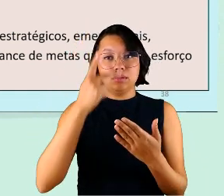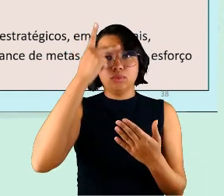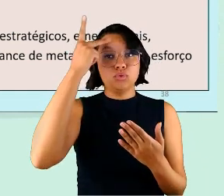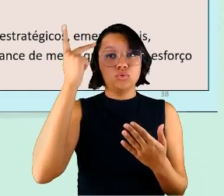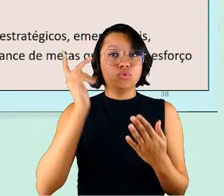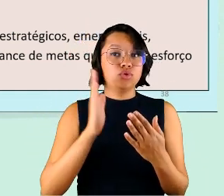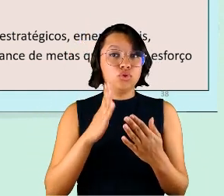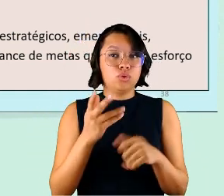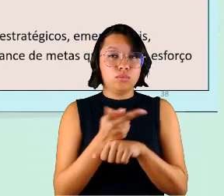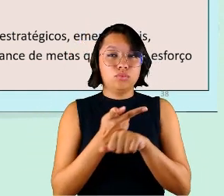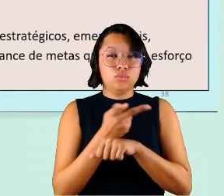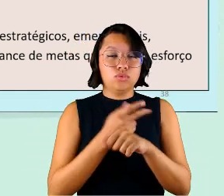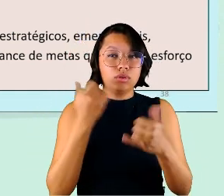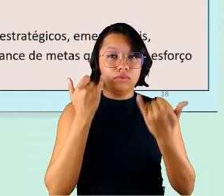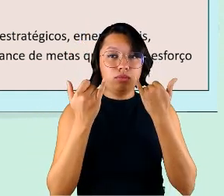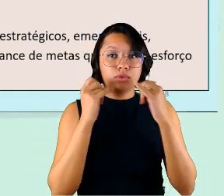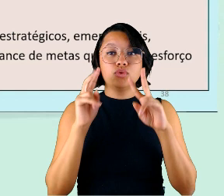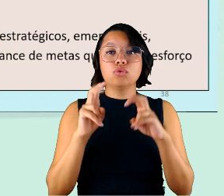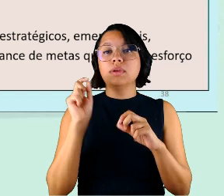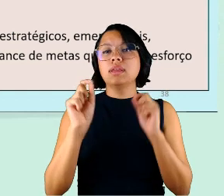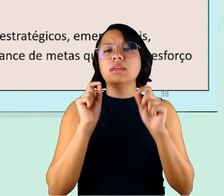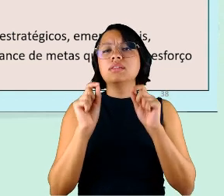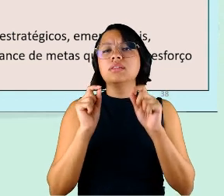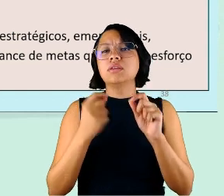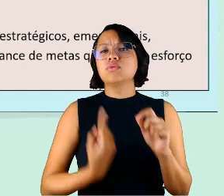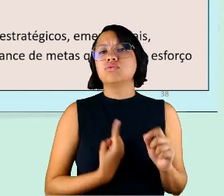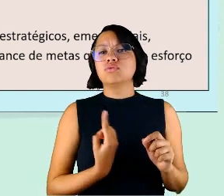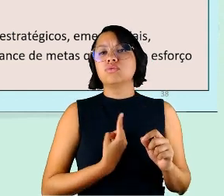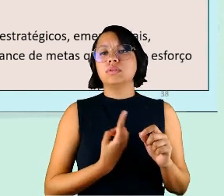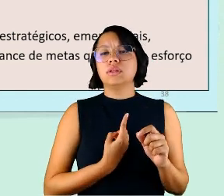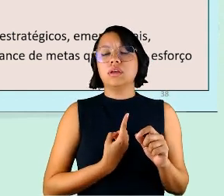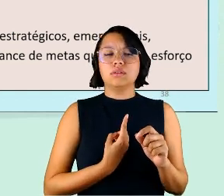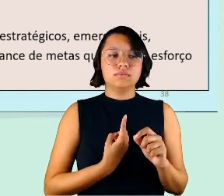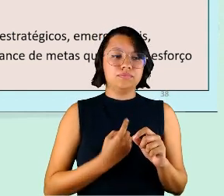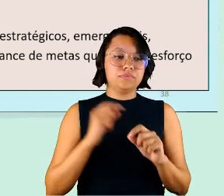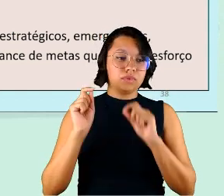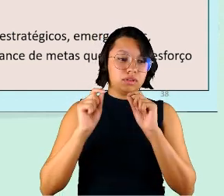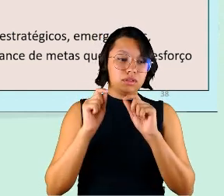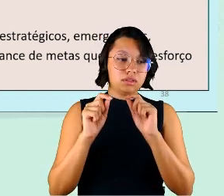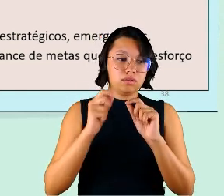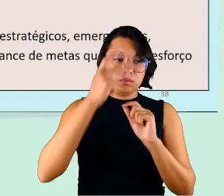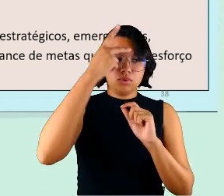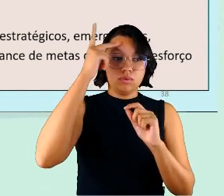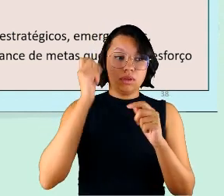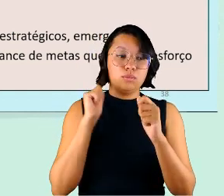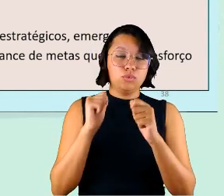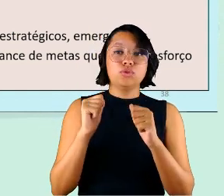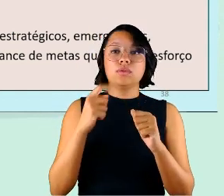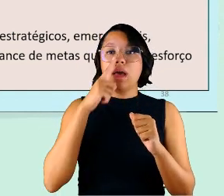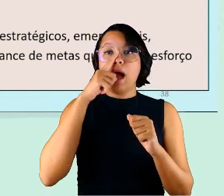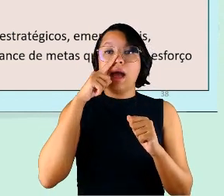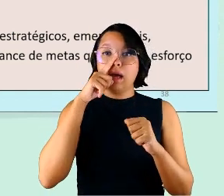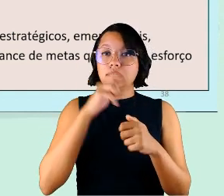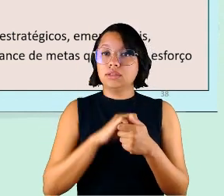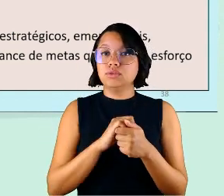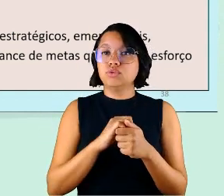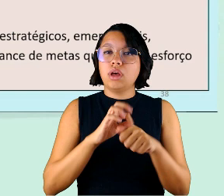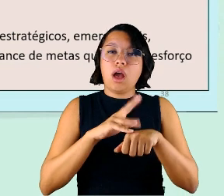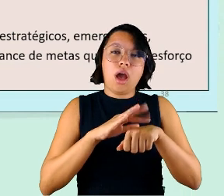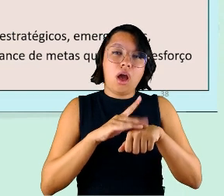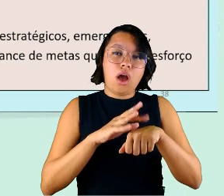tentando buscar informações sobre quem eram solitários né quem eram as pessoas que podiam estar em risco de